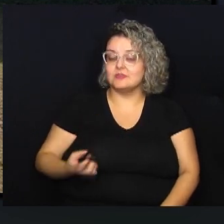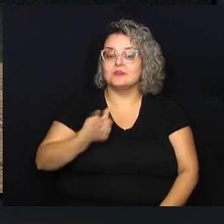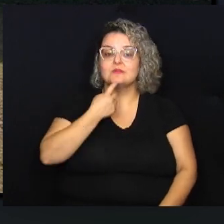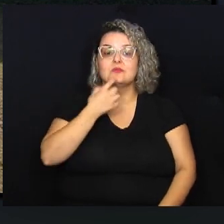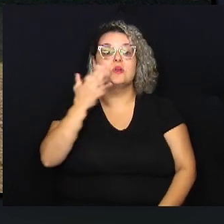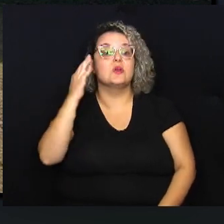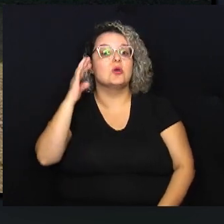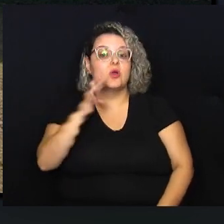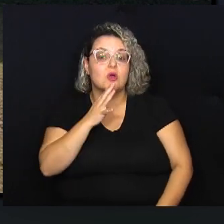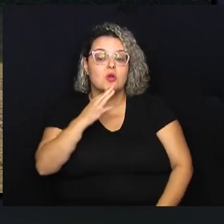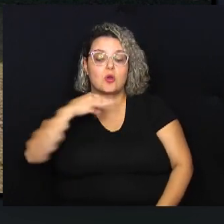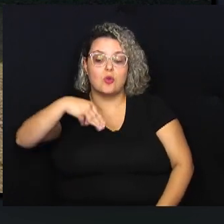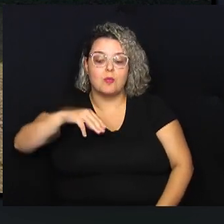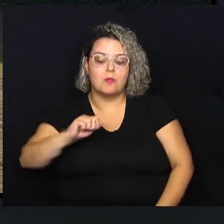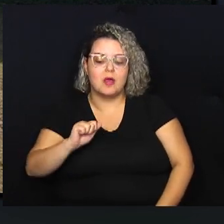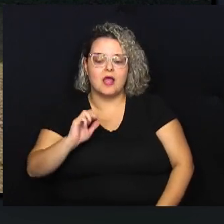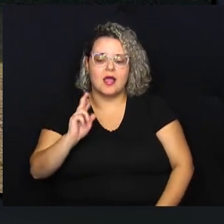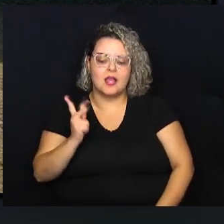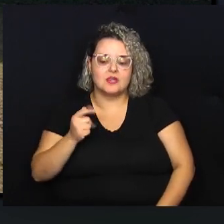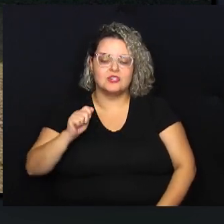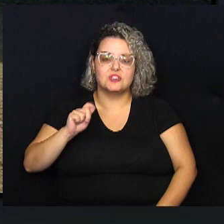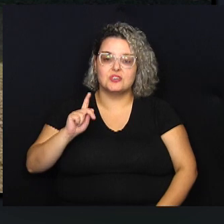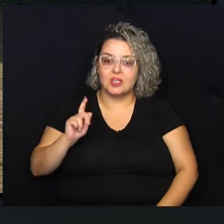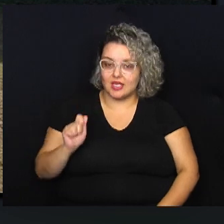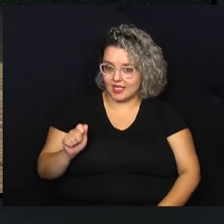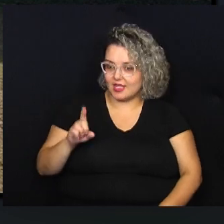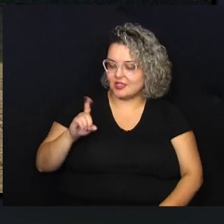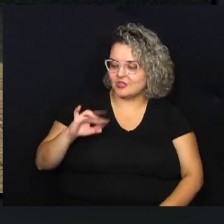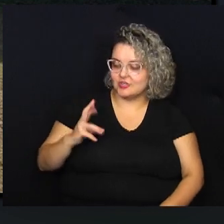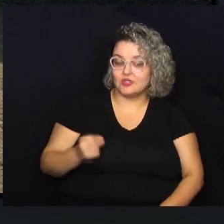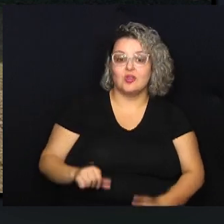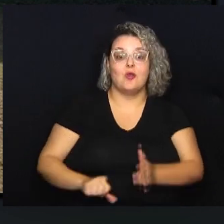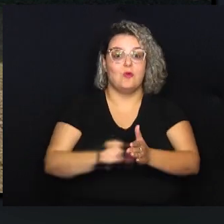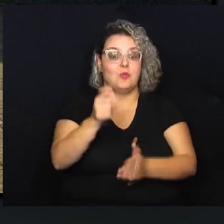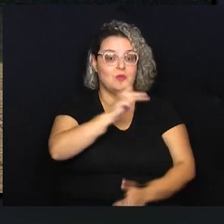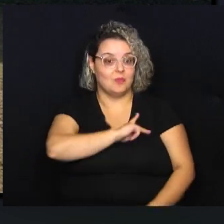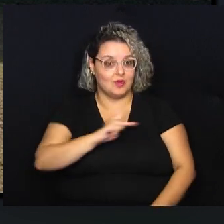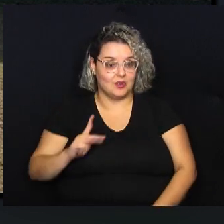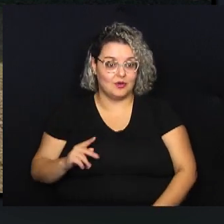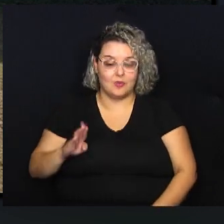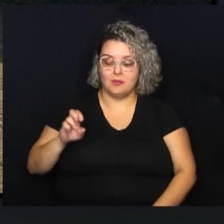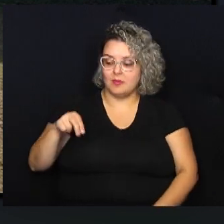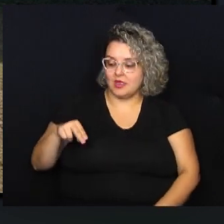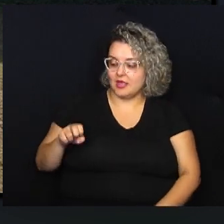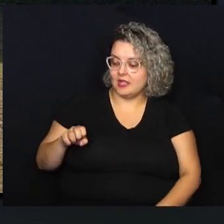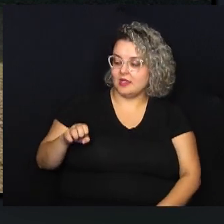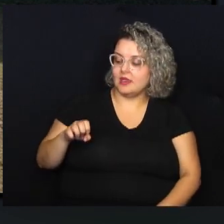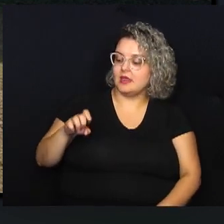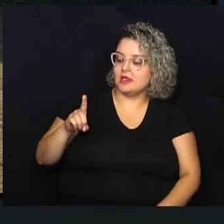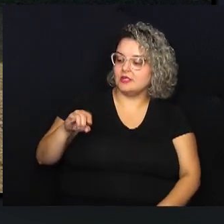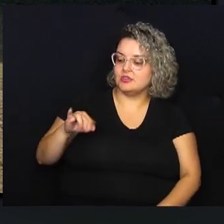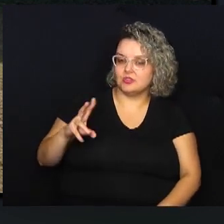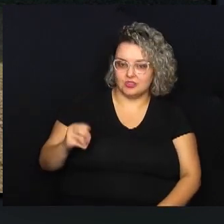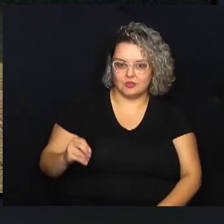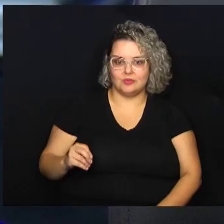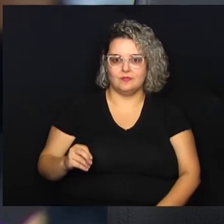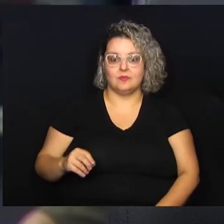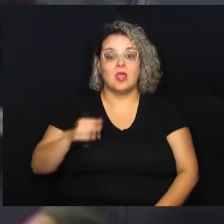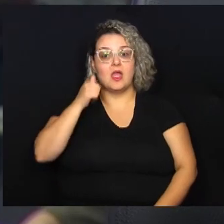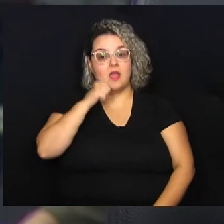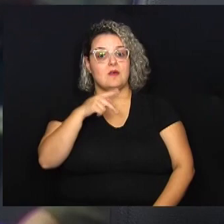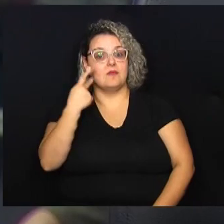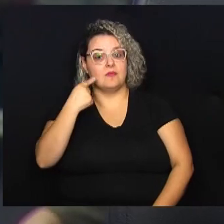ficou mais conhecido como Machadinho, em homenagem ao primeiro presidente, o Benedito Carlos Machado.